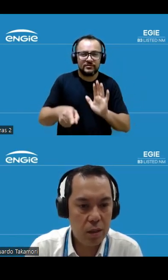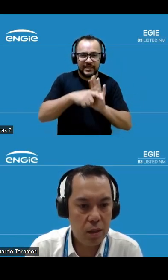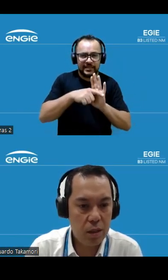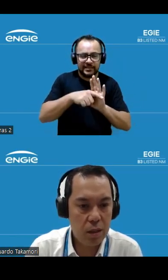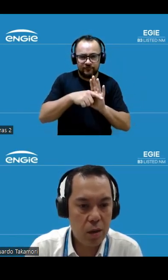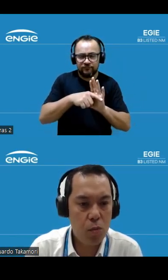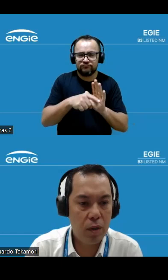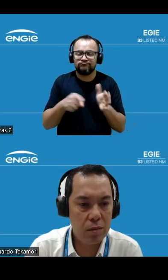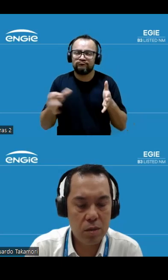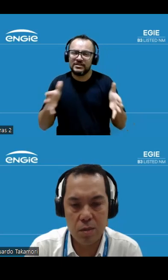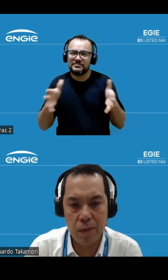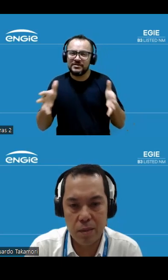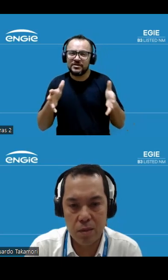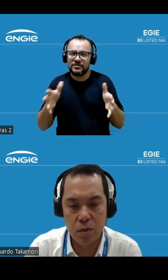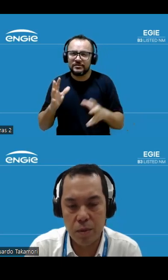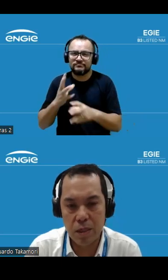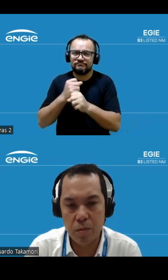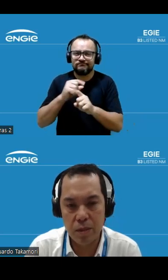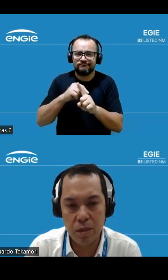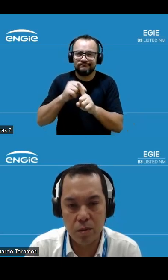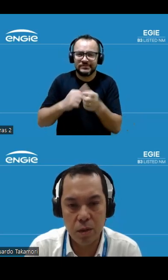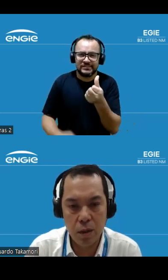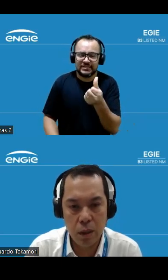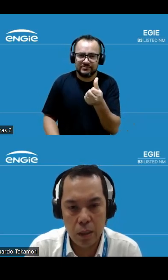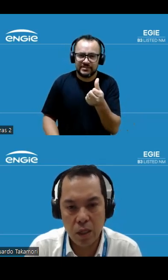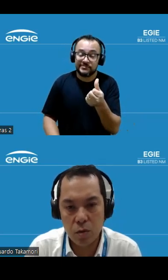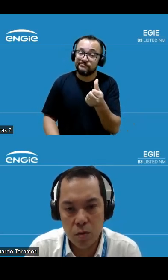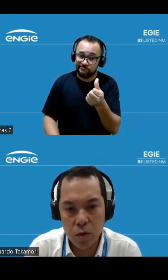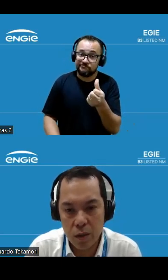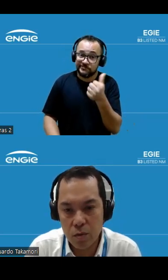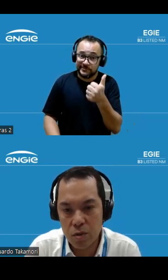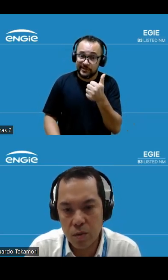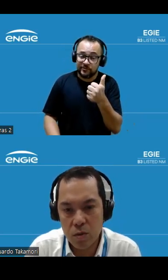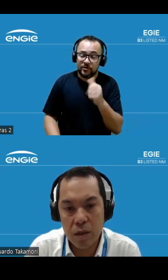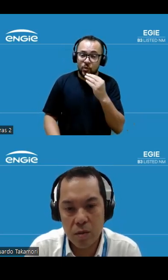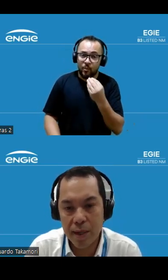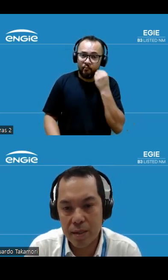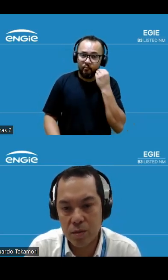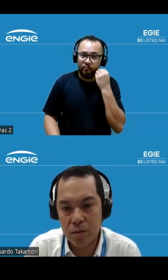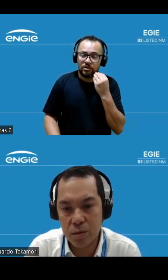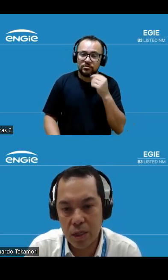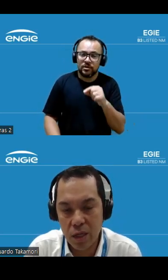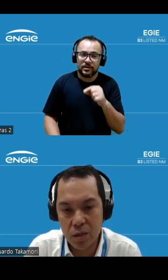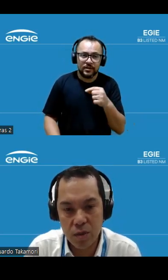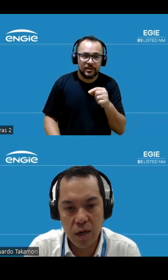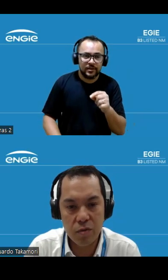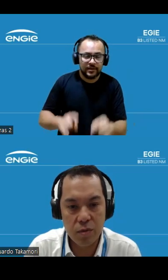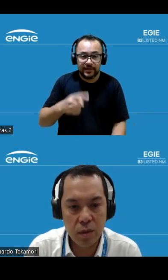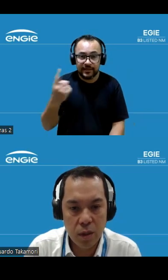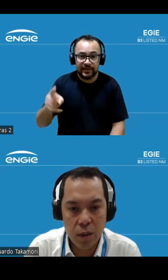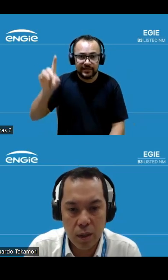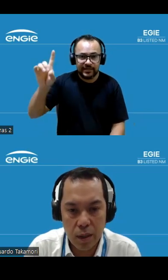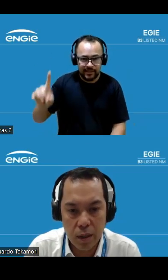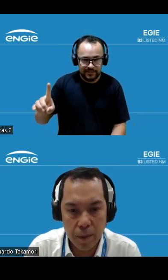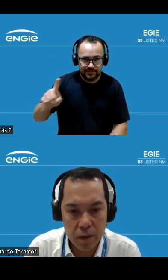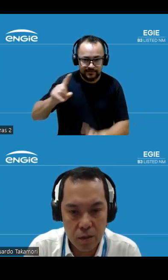o acumulado de seis meses, do ano passado para esse ano. Já no lucro líquido, que são as quatro barras da direita do gráfico,